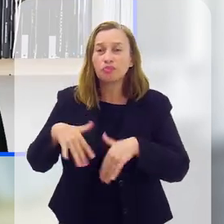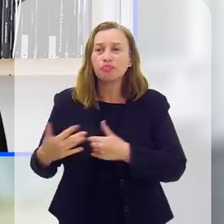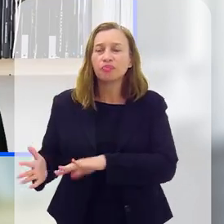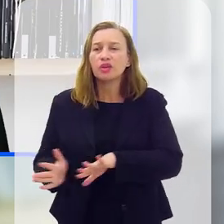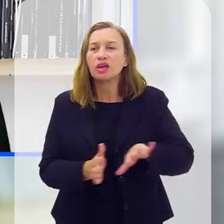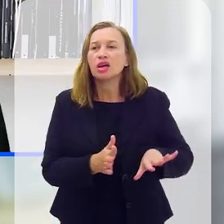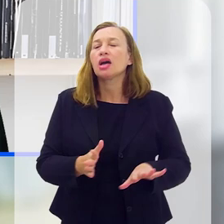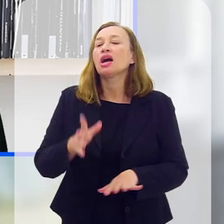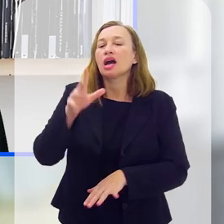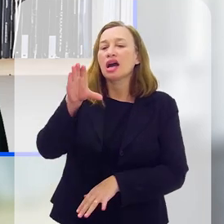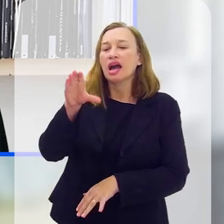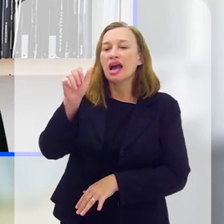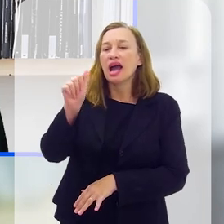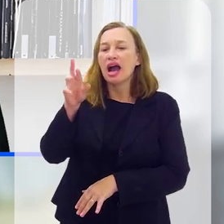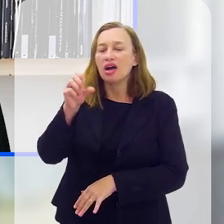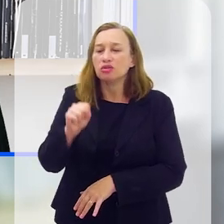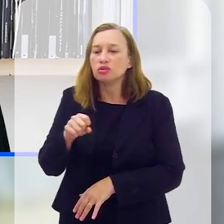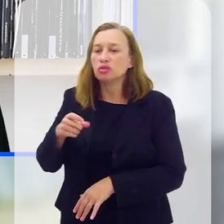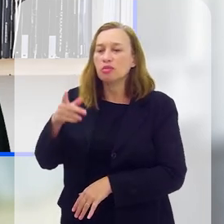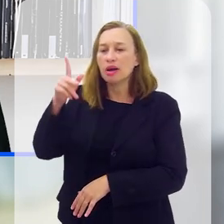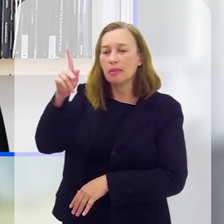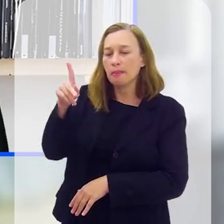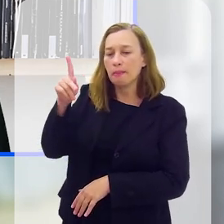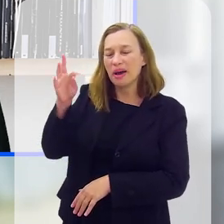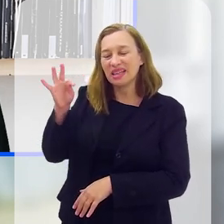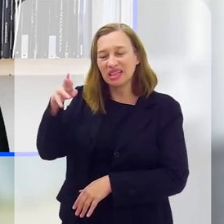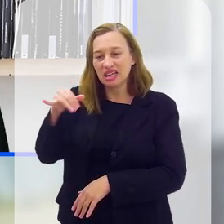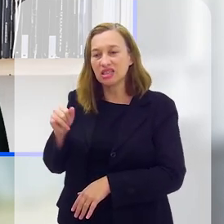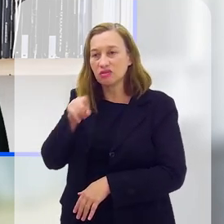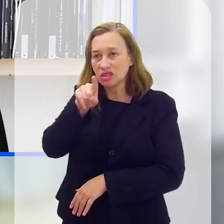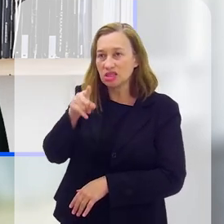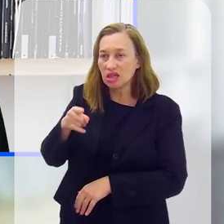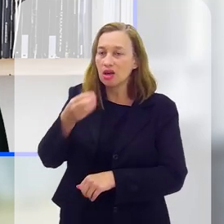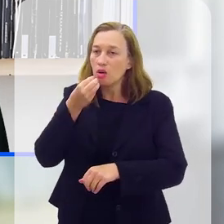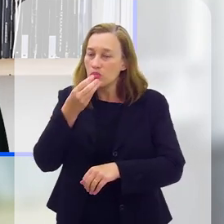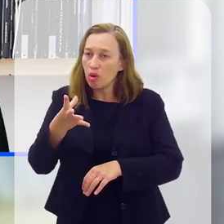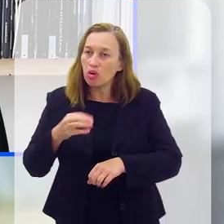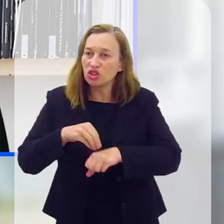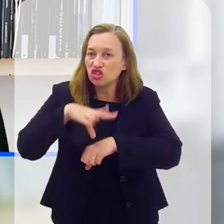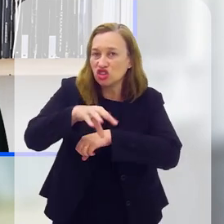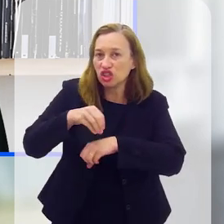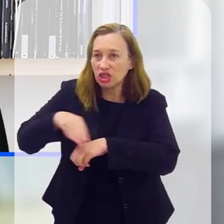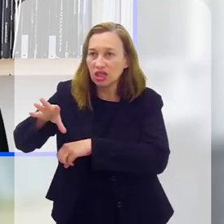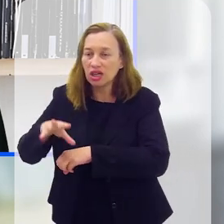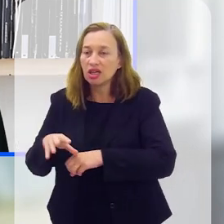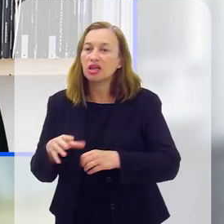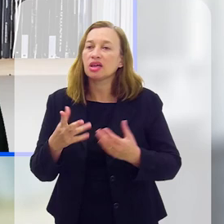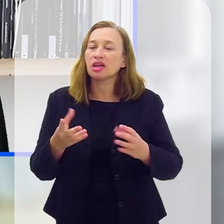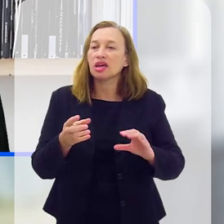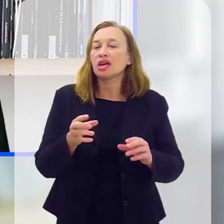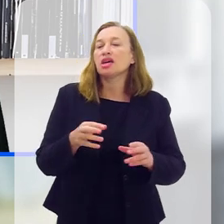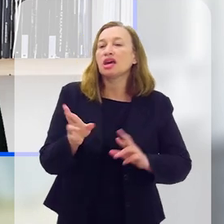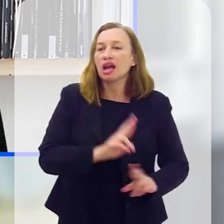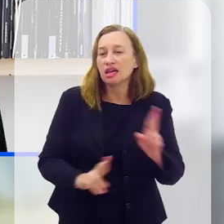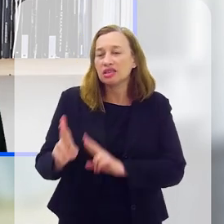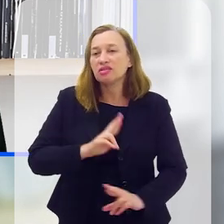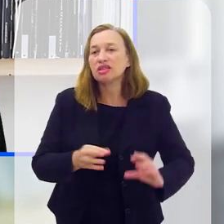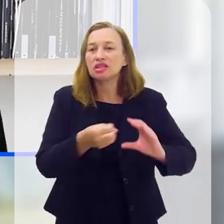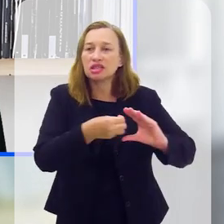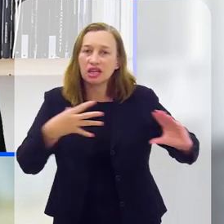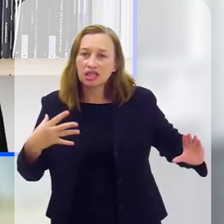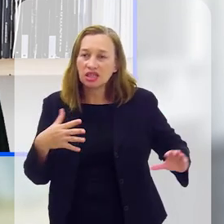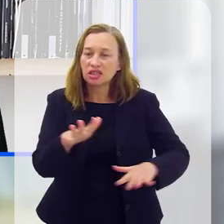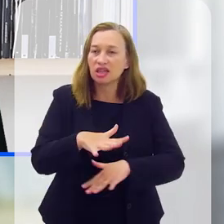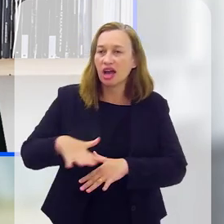certo. Carlos, como a Patrícia falou, né, acho que você também pode dar boas dicas e indicativos em relação a esses sinais, não só no ambiente